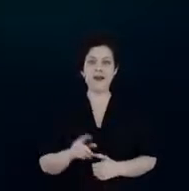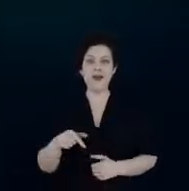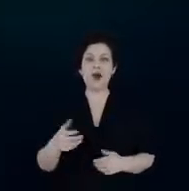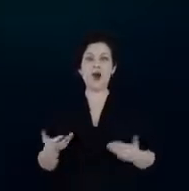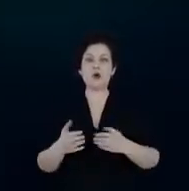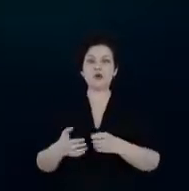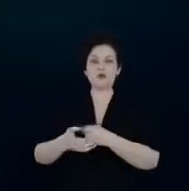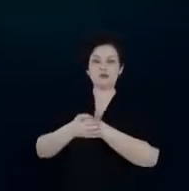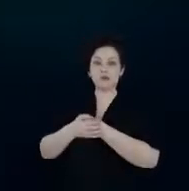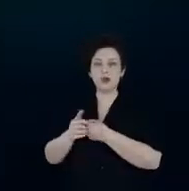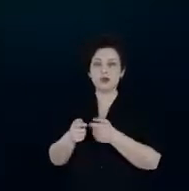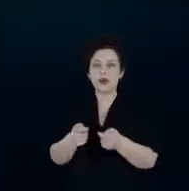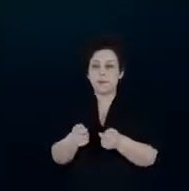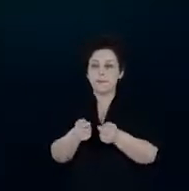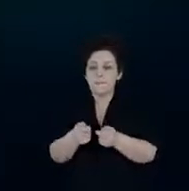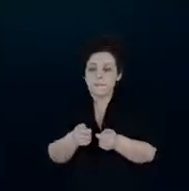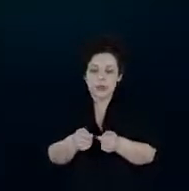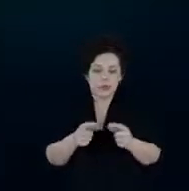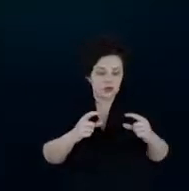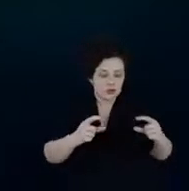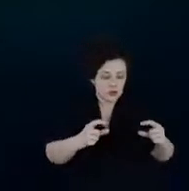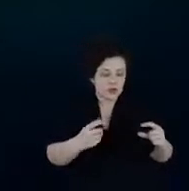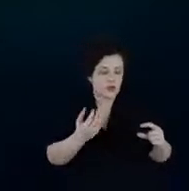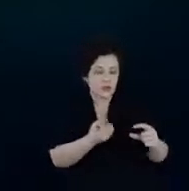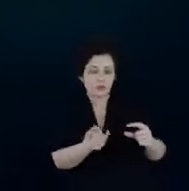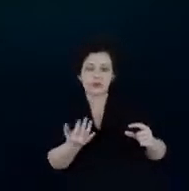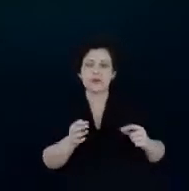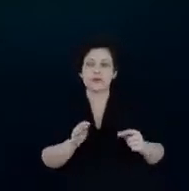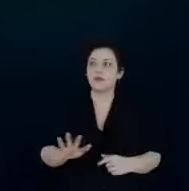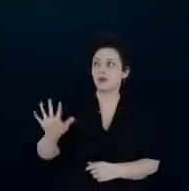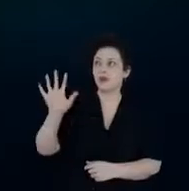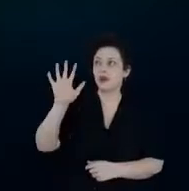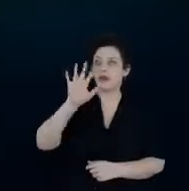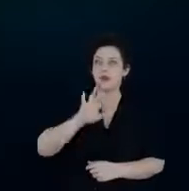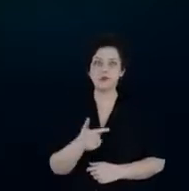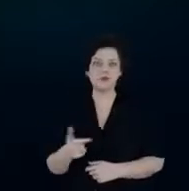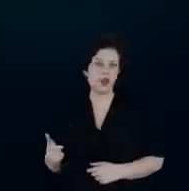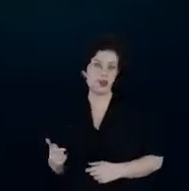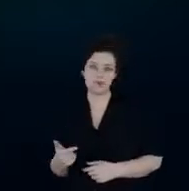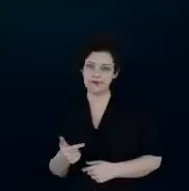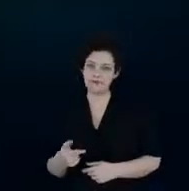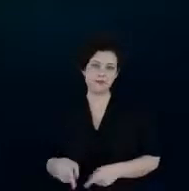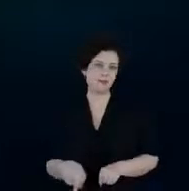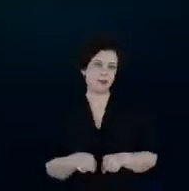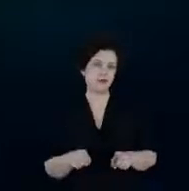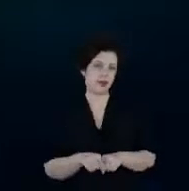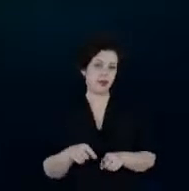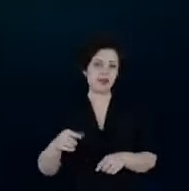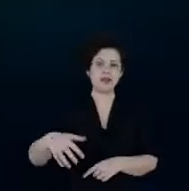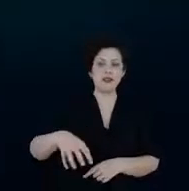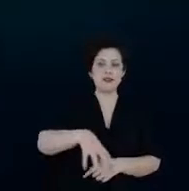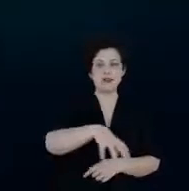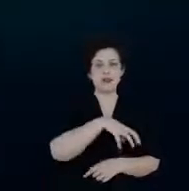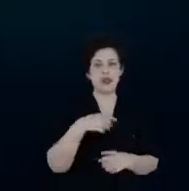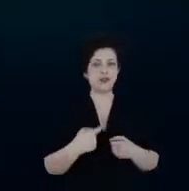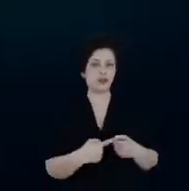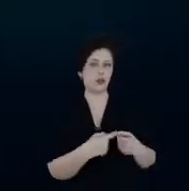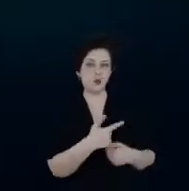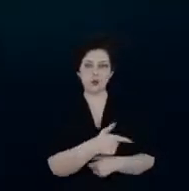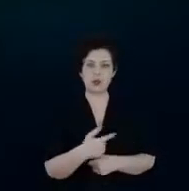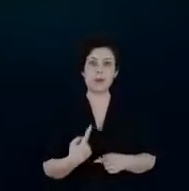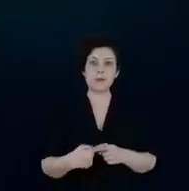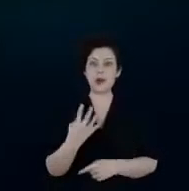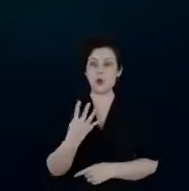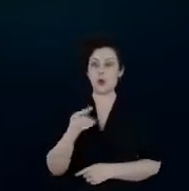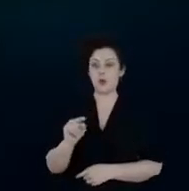não tem medição no Brasil espalhada nos nossos parques industriais nas nossas cidades então por isso que a indústria 4